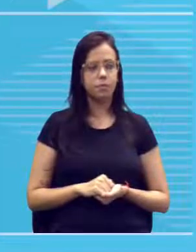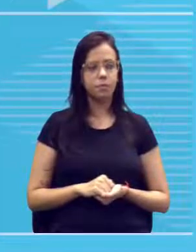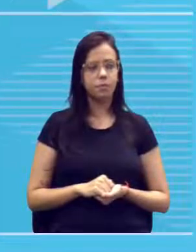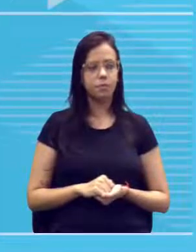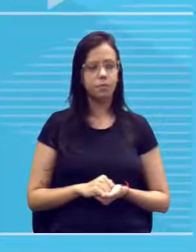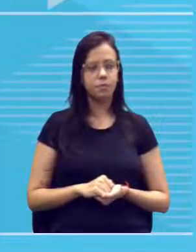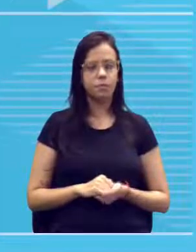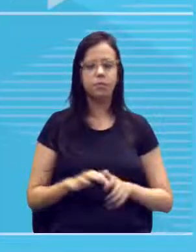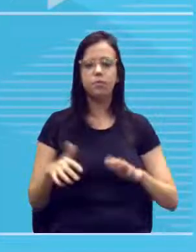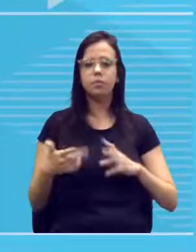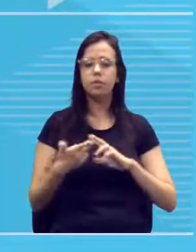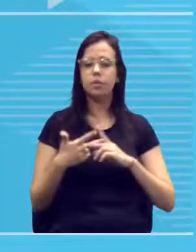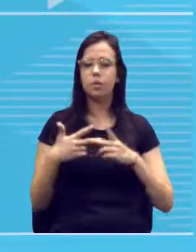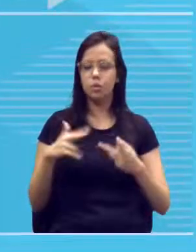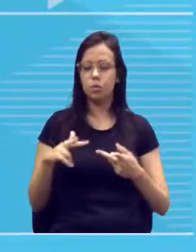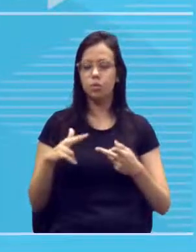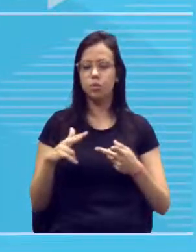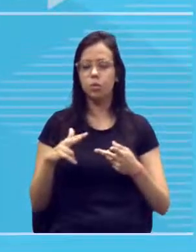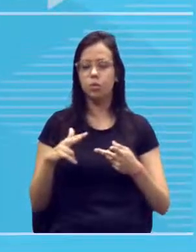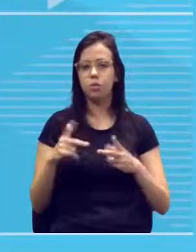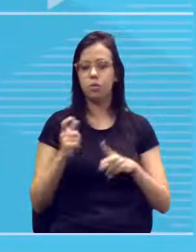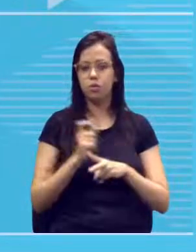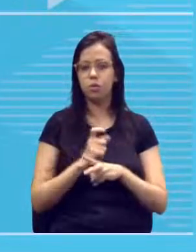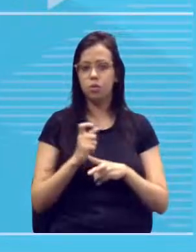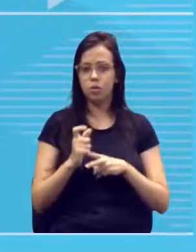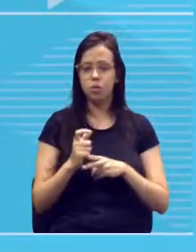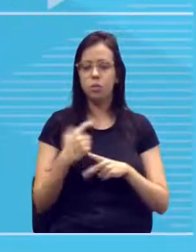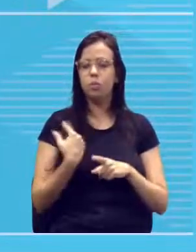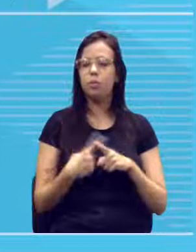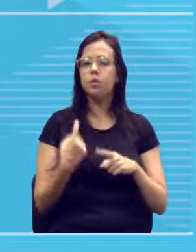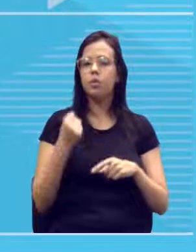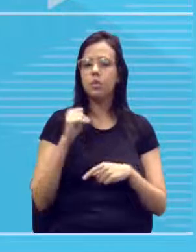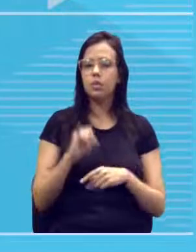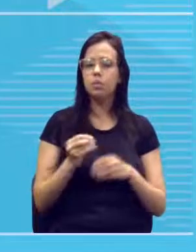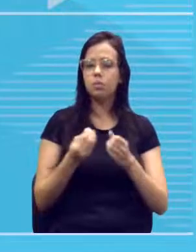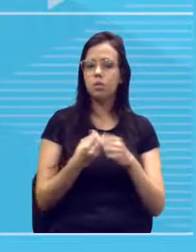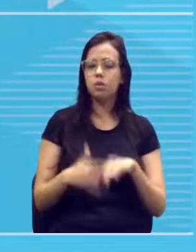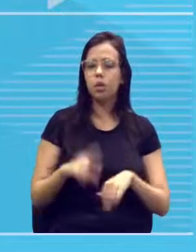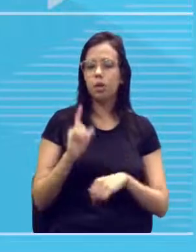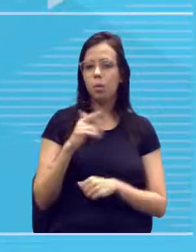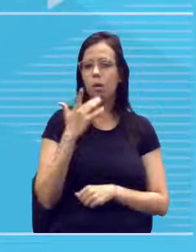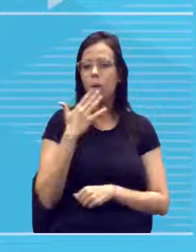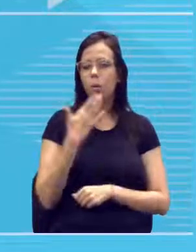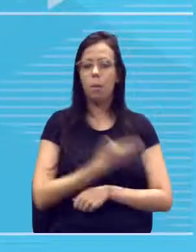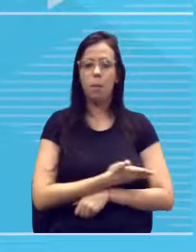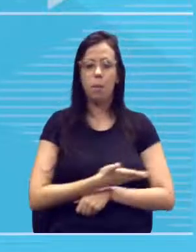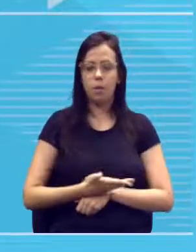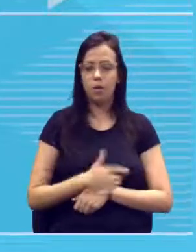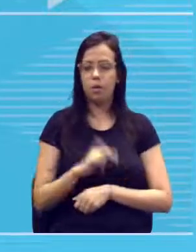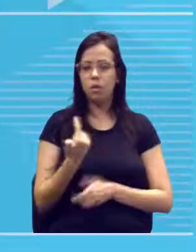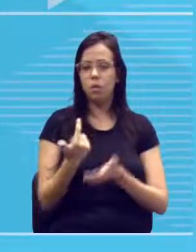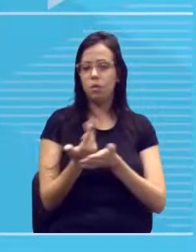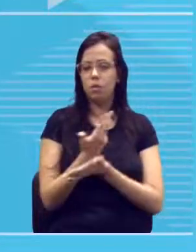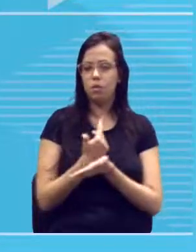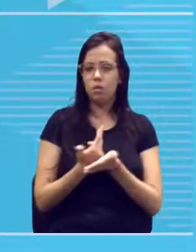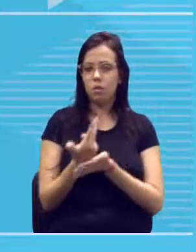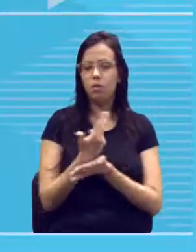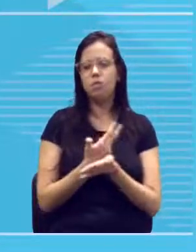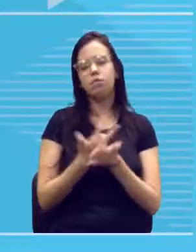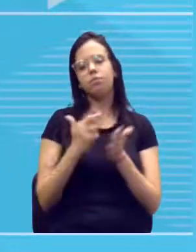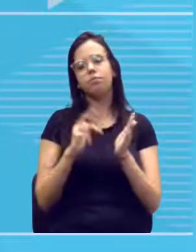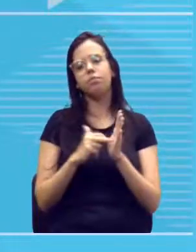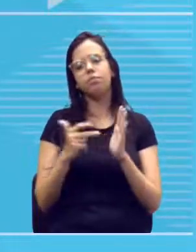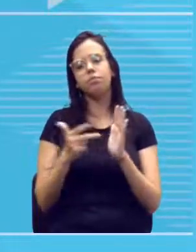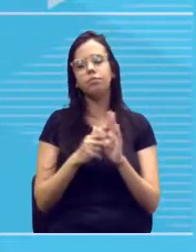aqui, ó, como afetado aqui pra gente, são os branquinhos, certo? São os que não estão rasurados. Ele